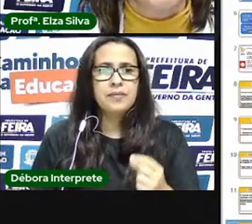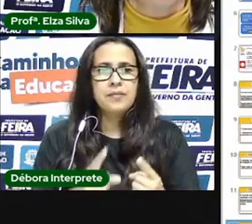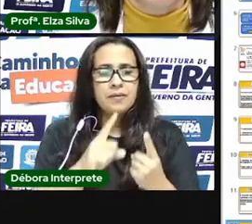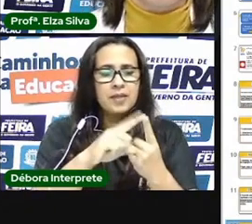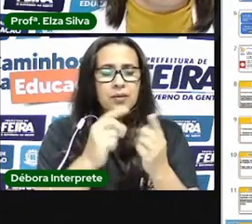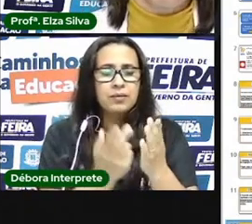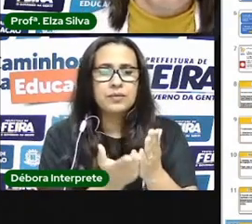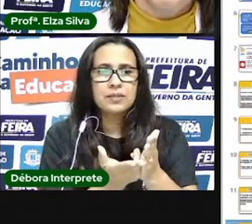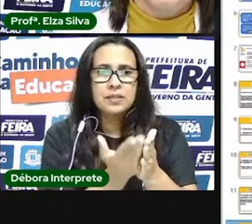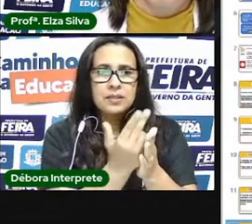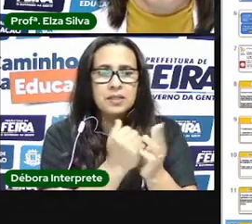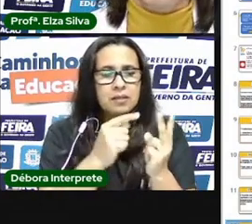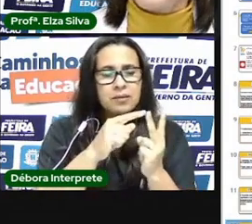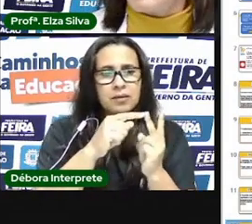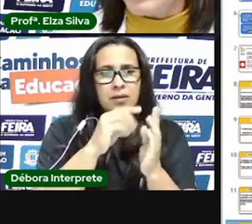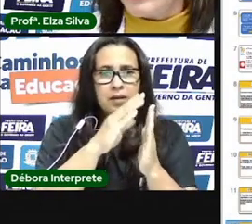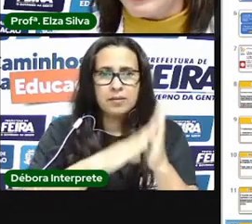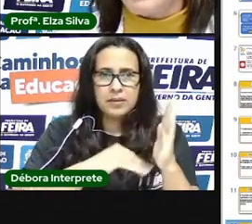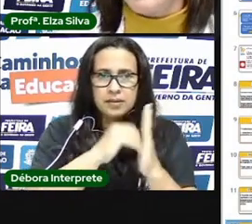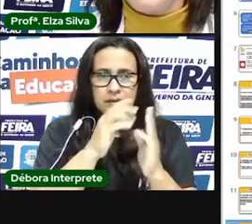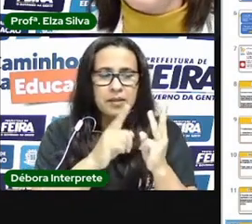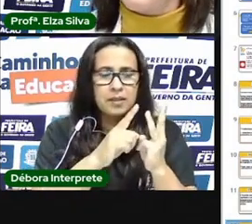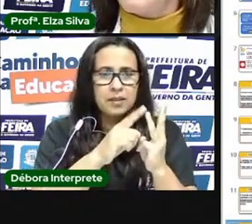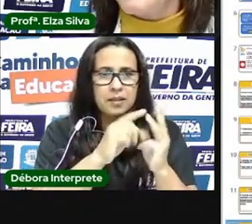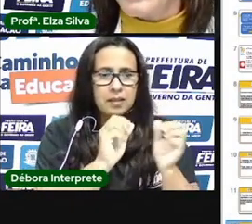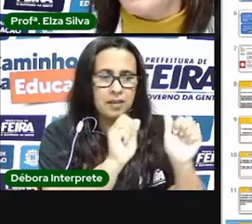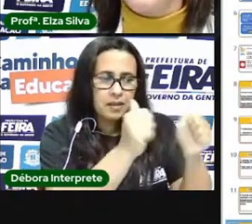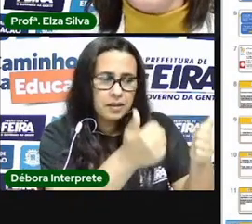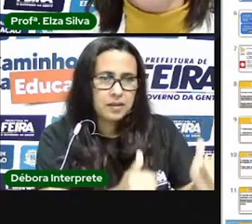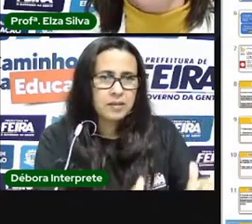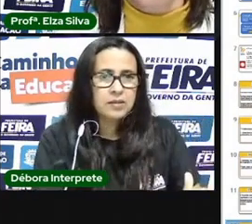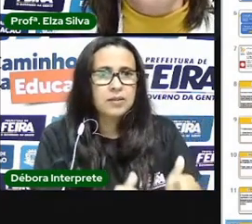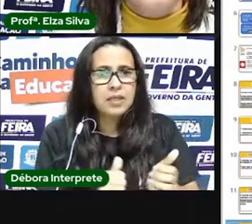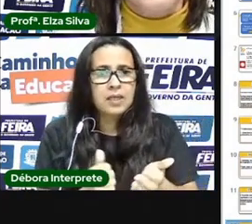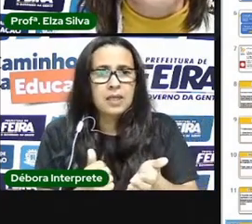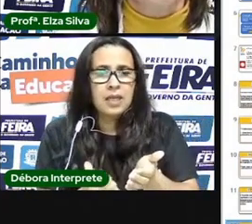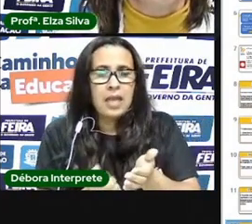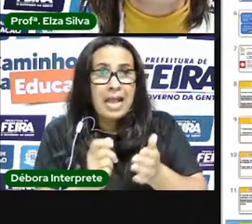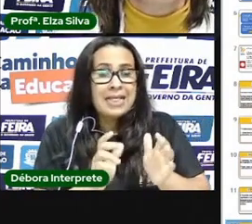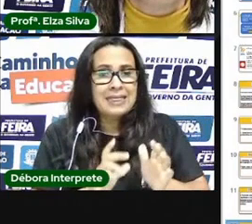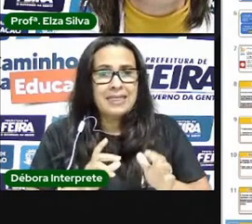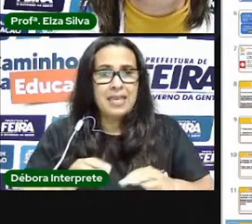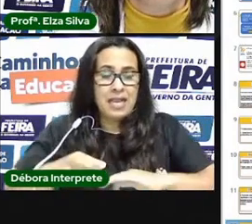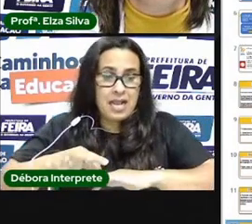desenho a pintura a escultura a gravura a arquitetura